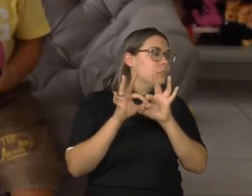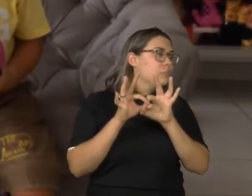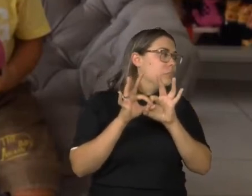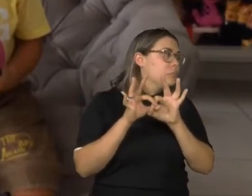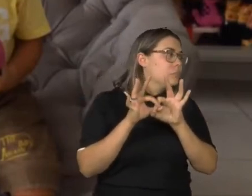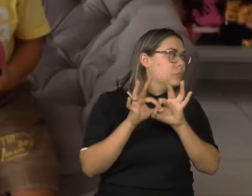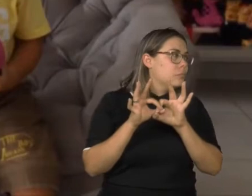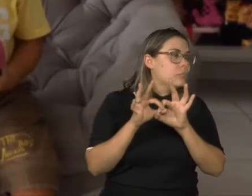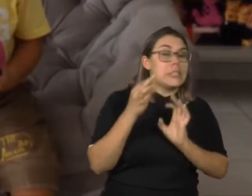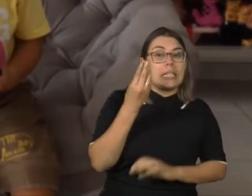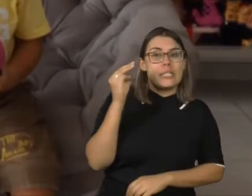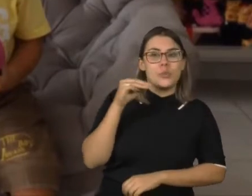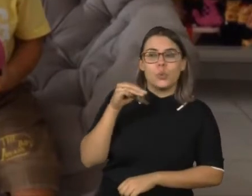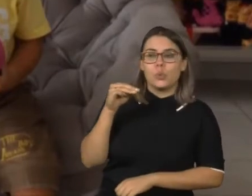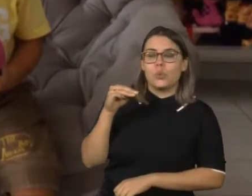Três minutos, tá?